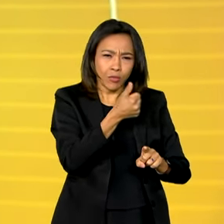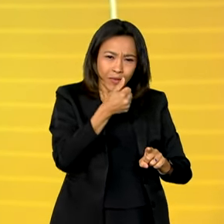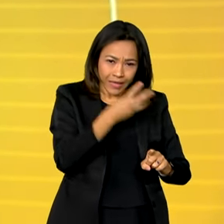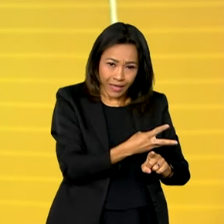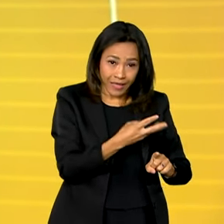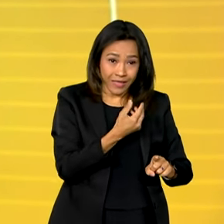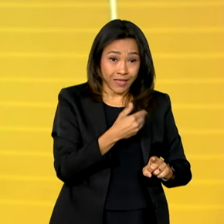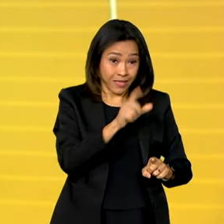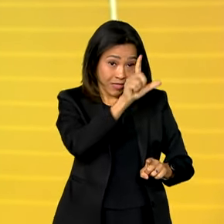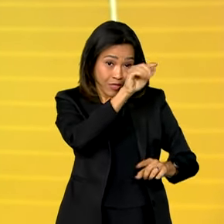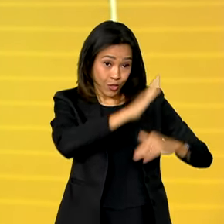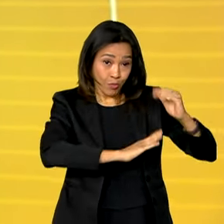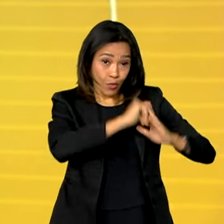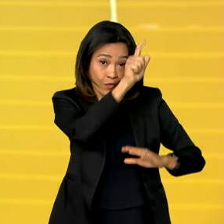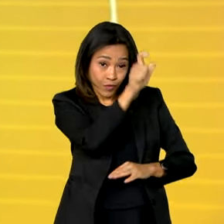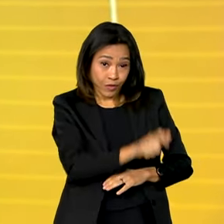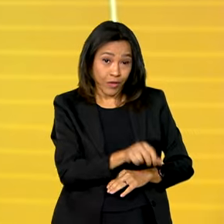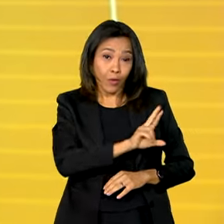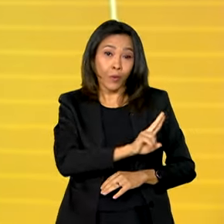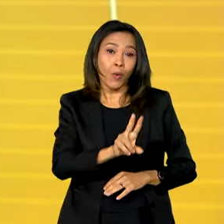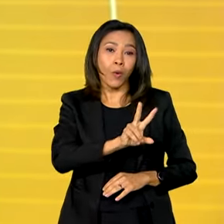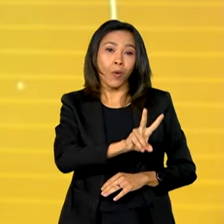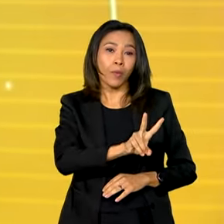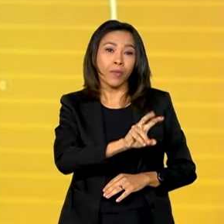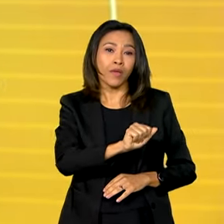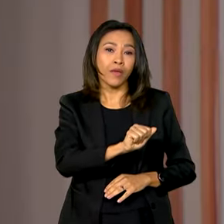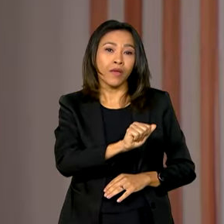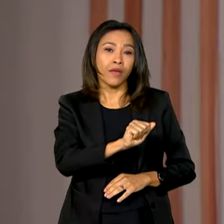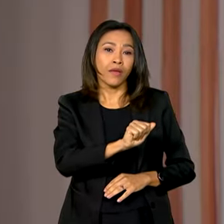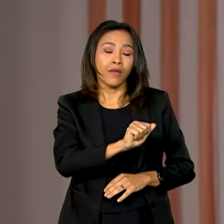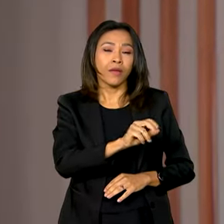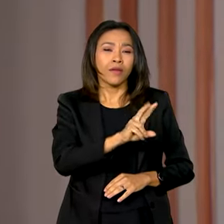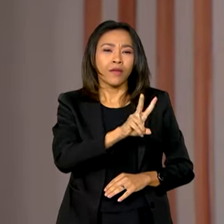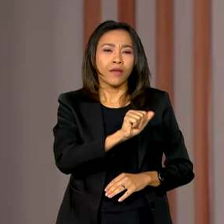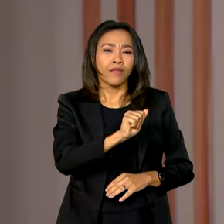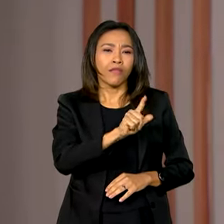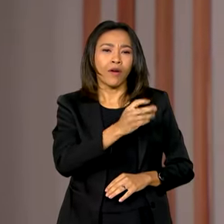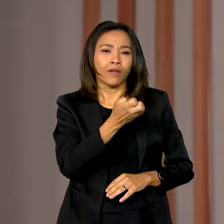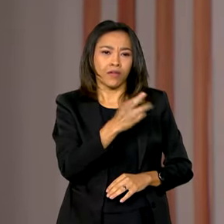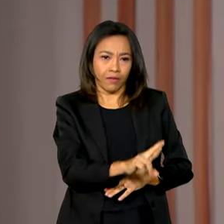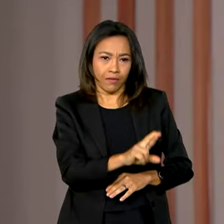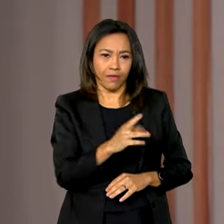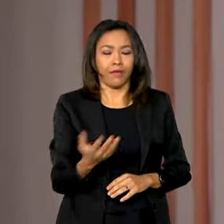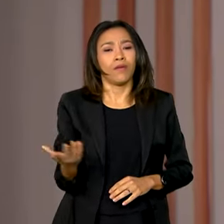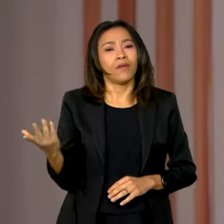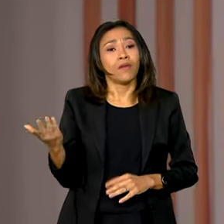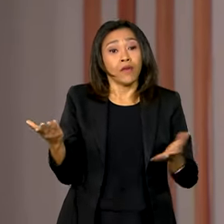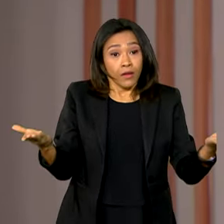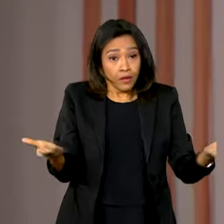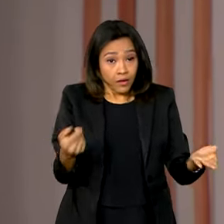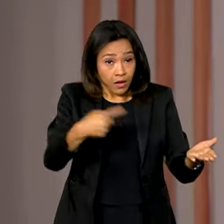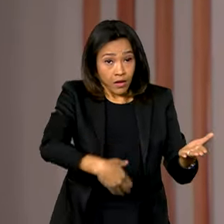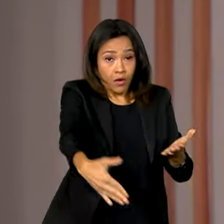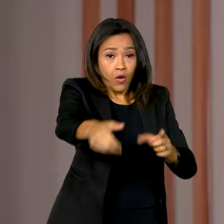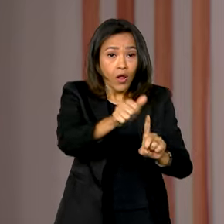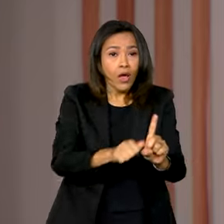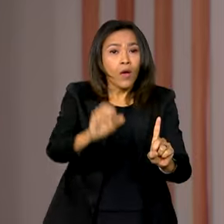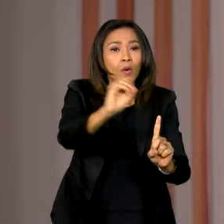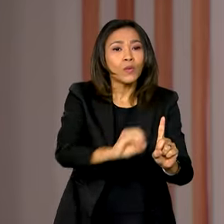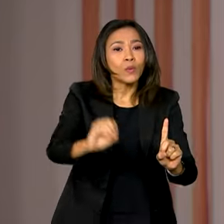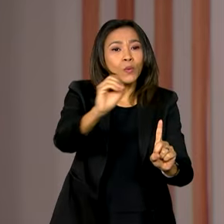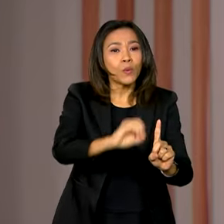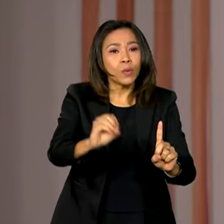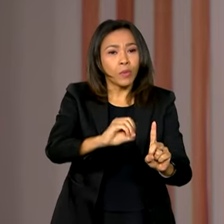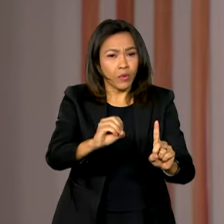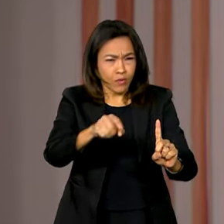lentes do repórter fotográfico Walter Campanato. A partir de outubro, atividades de empresas de apostas